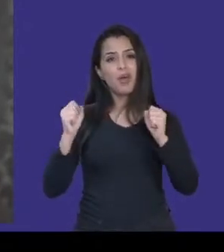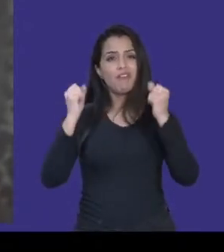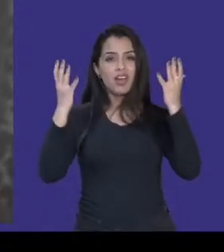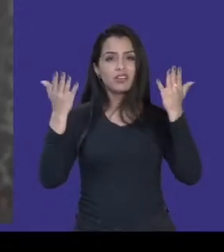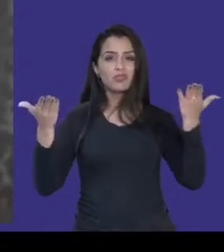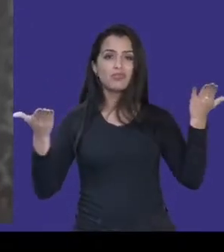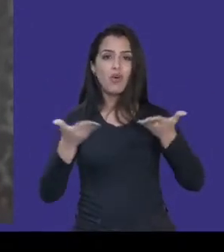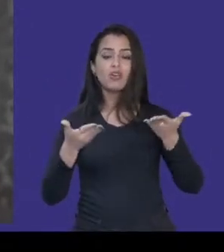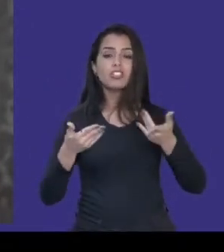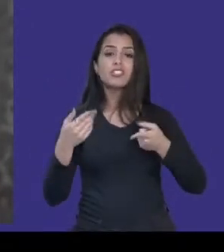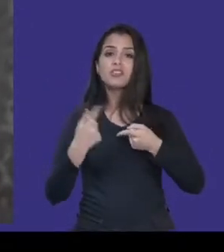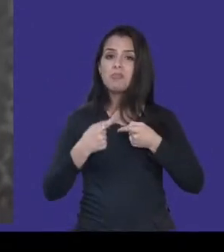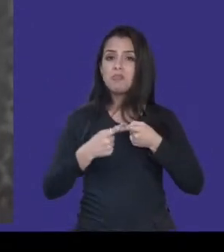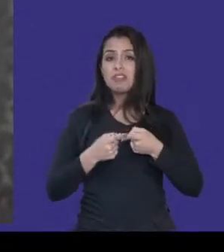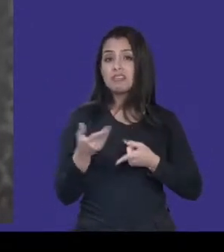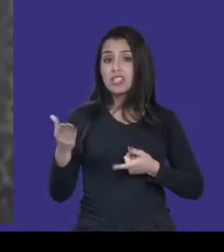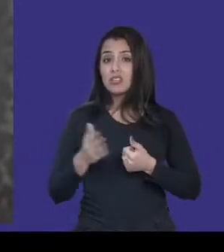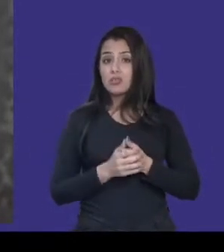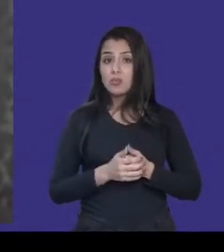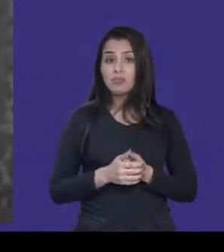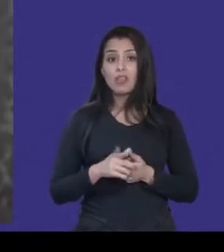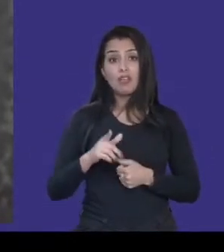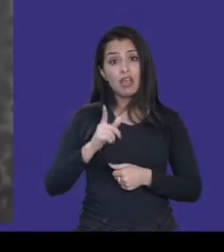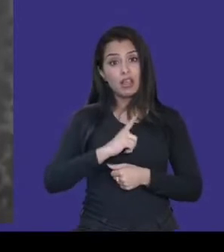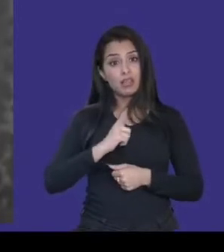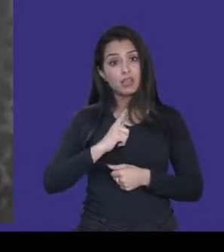uma chamada feita com o áudio,